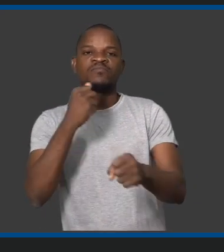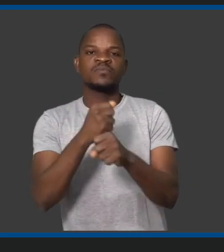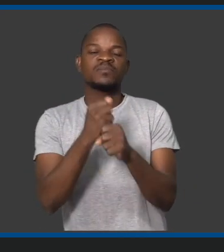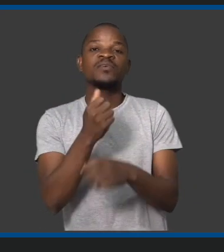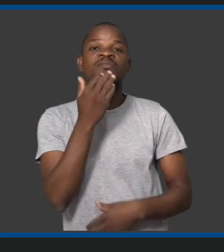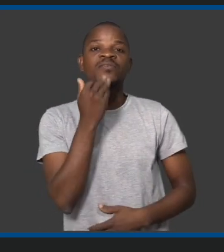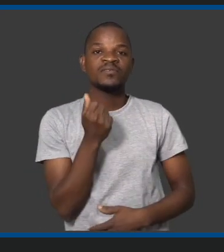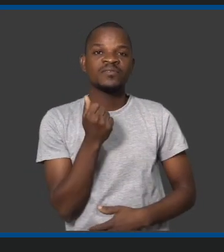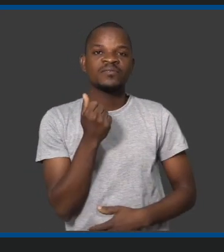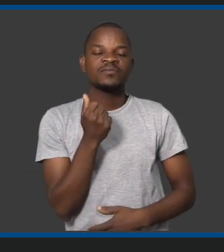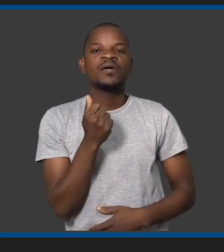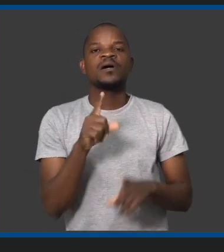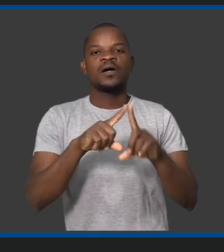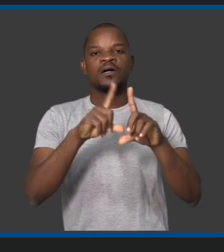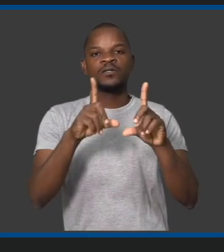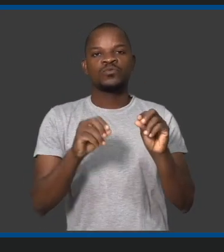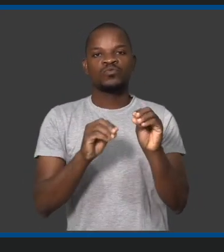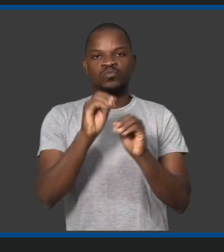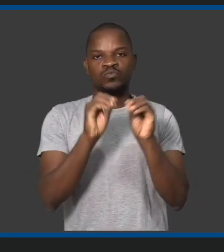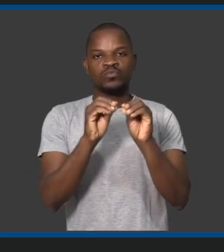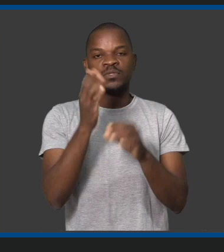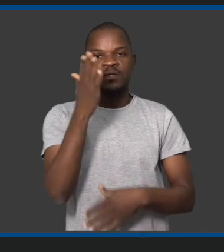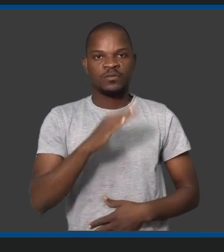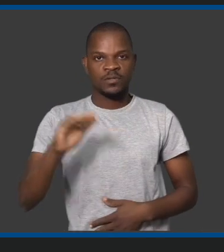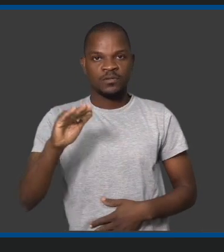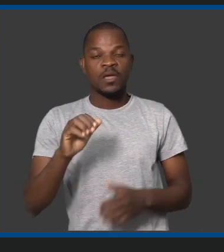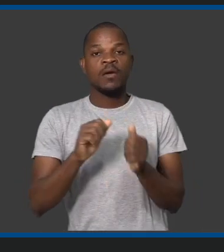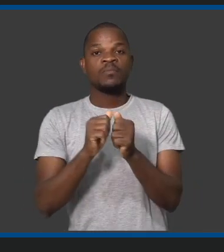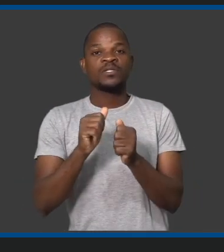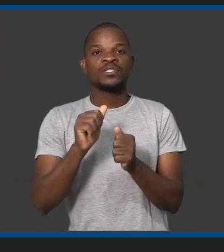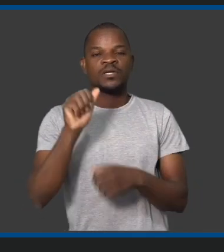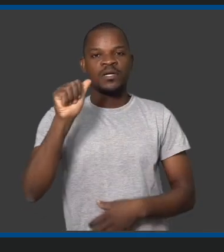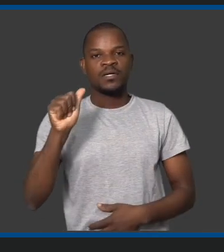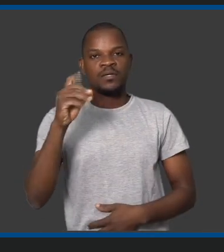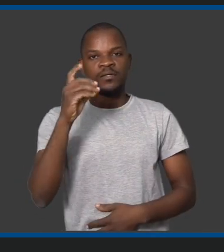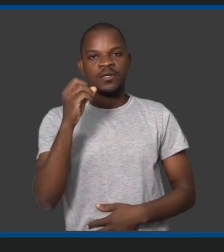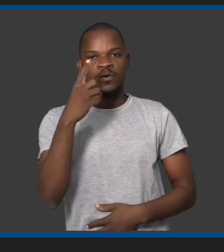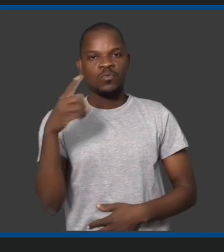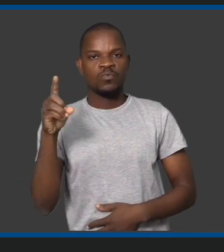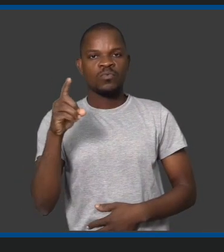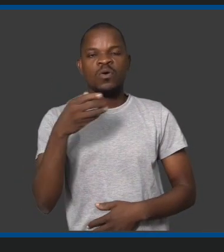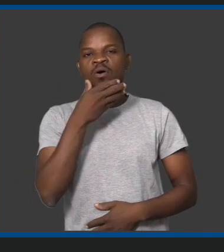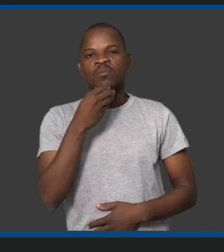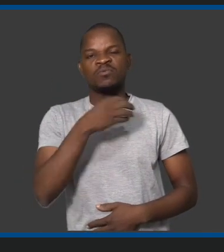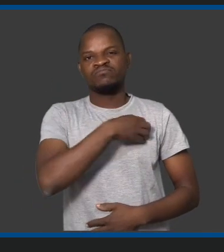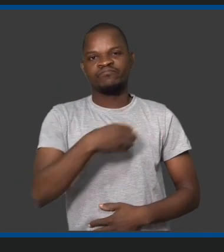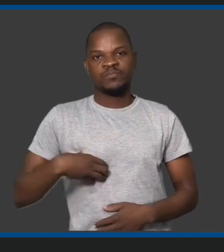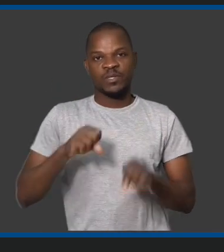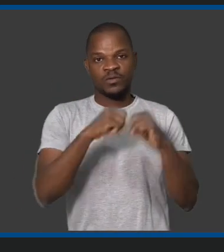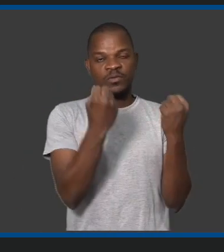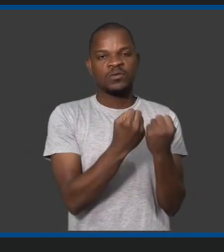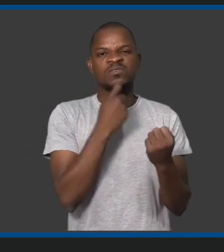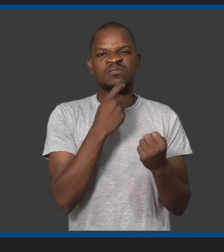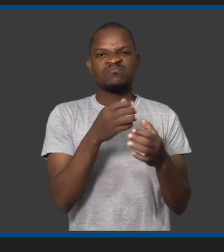nós vamos trabalhar, portanto, no campeonato nacional. Dom Matimbe, presidente da Amid, espera que, com a assinatura deste